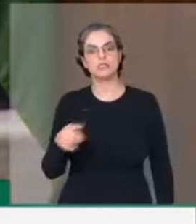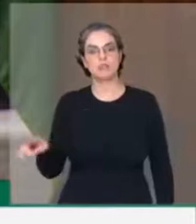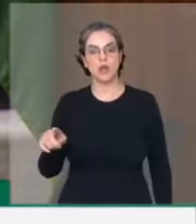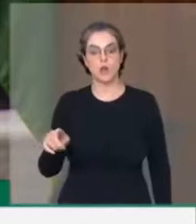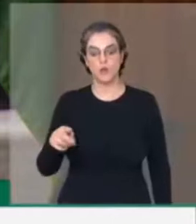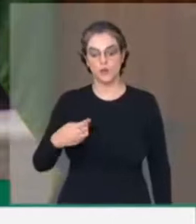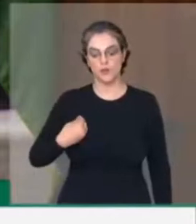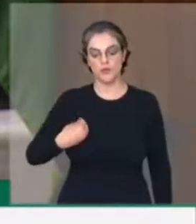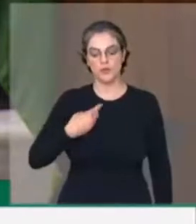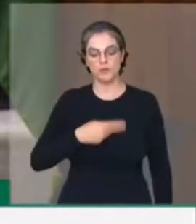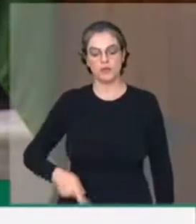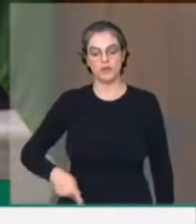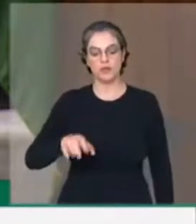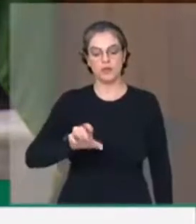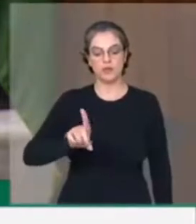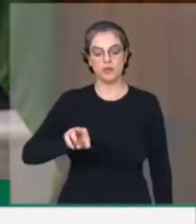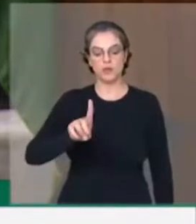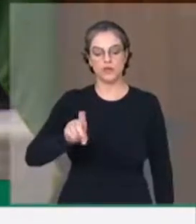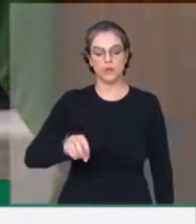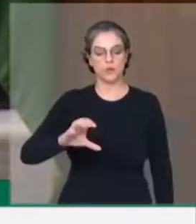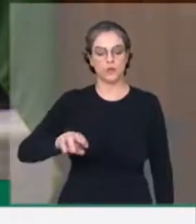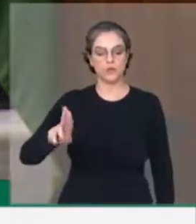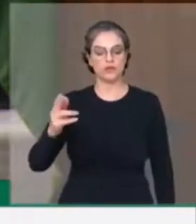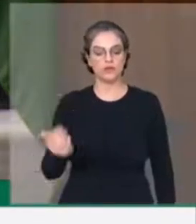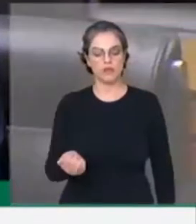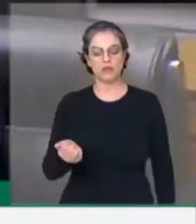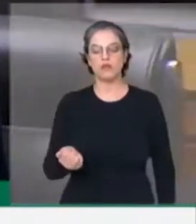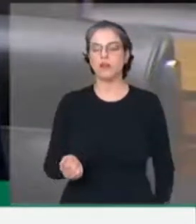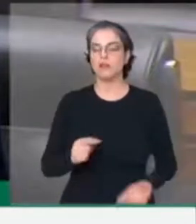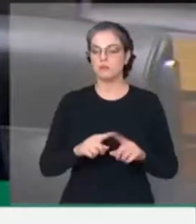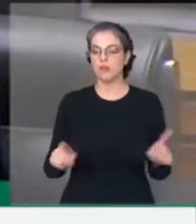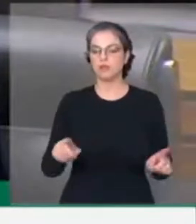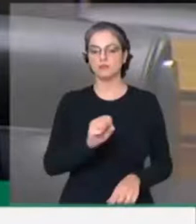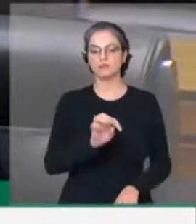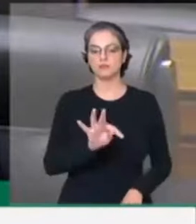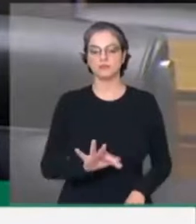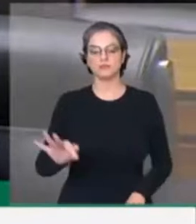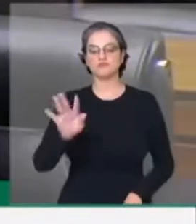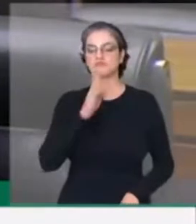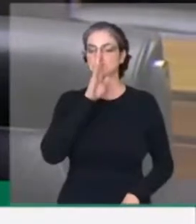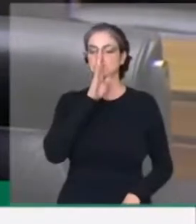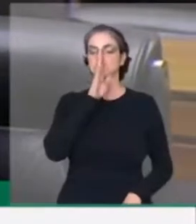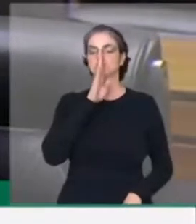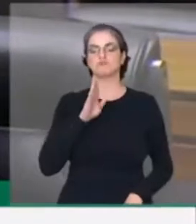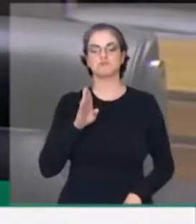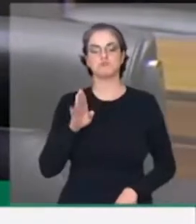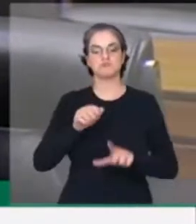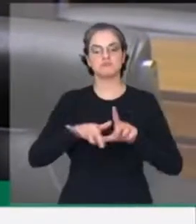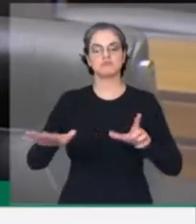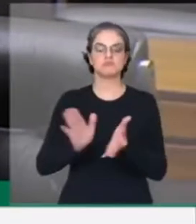Cunha, o Supremo Tribunal Federal secalou, a grande mídia aplaudiu, o grande